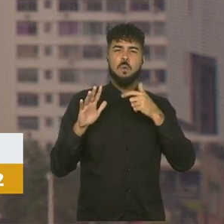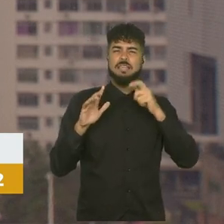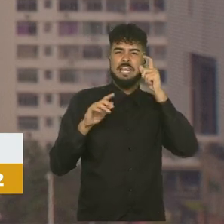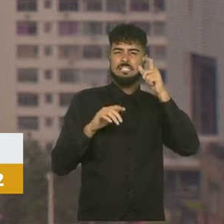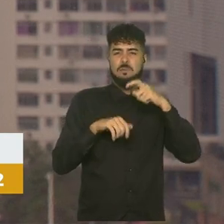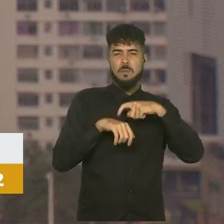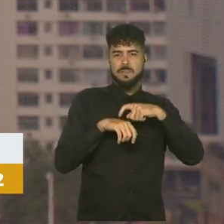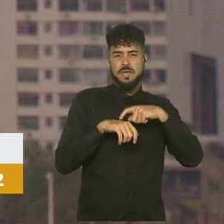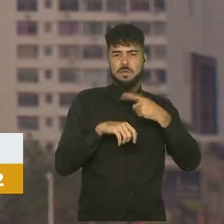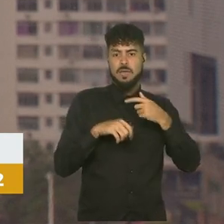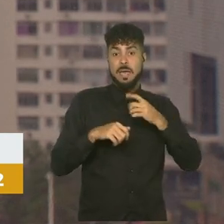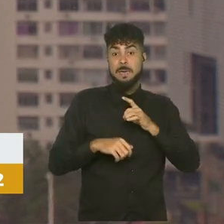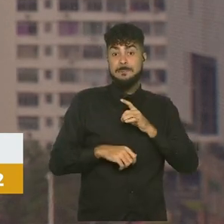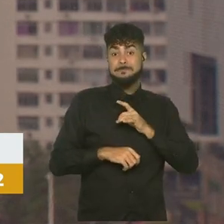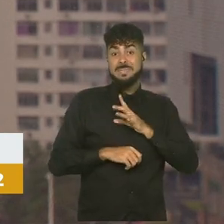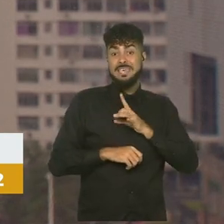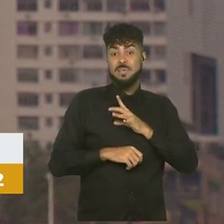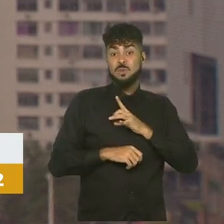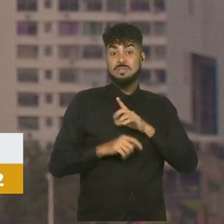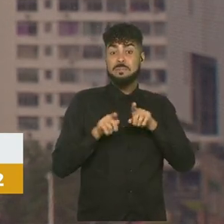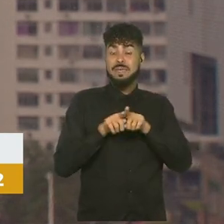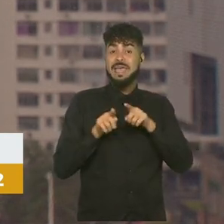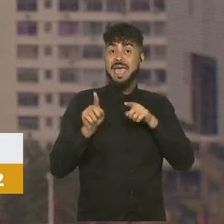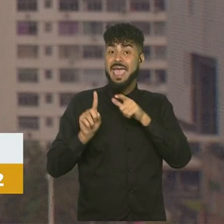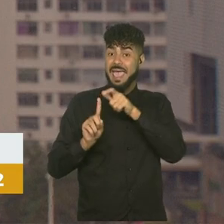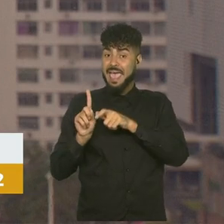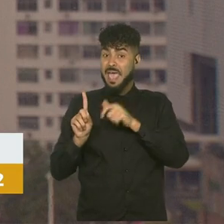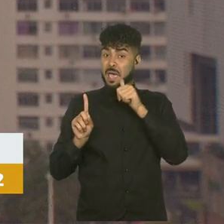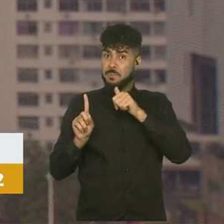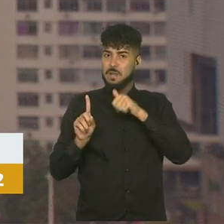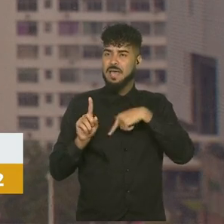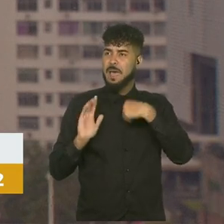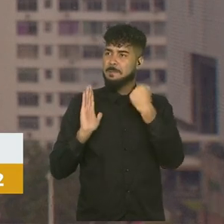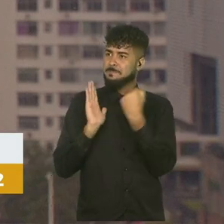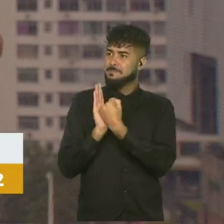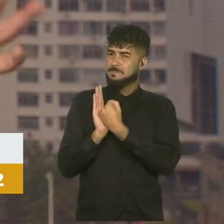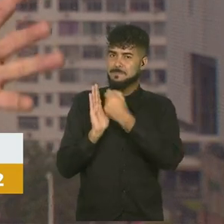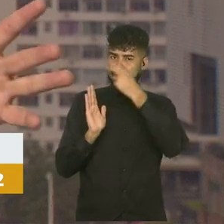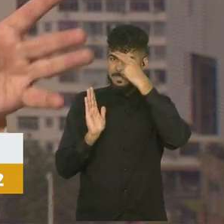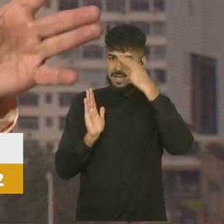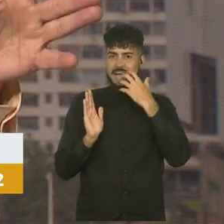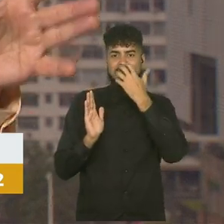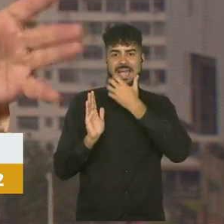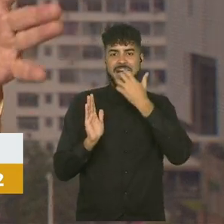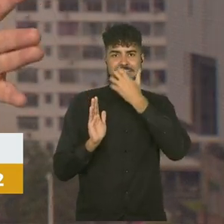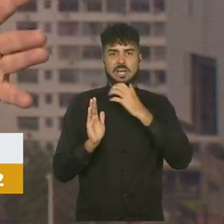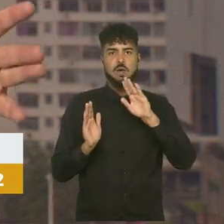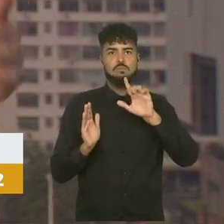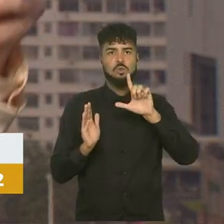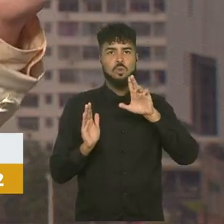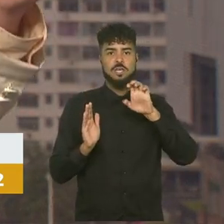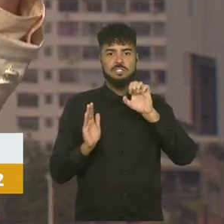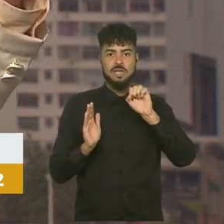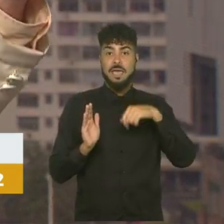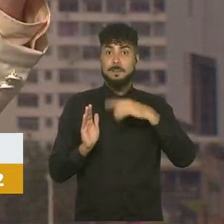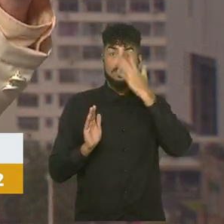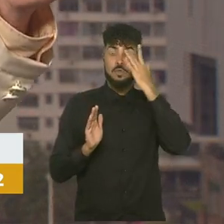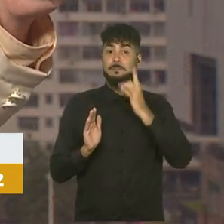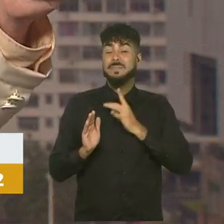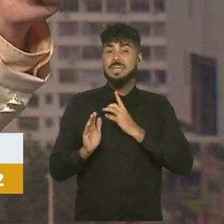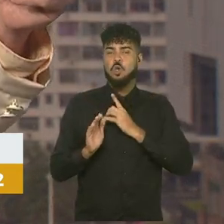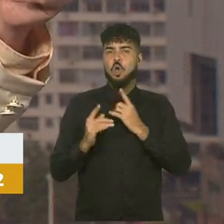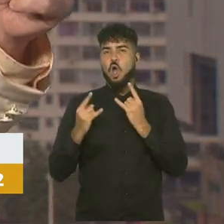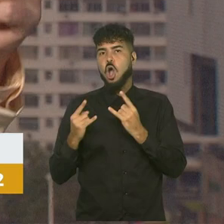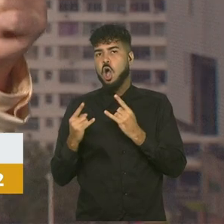com um medo fundamental de que ela ficasse estigmatizada como cantora de blues e de rock, e que isso